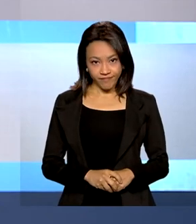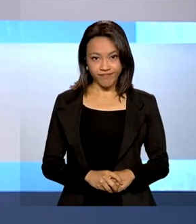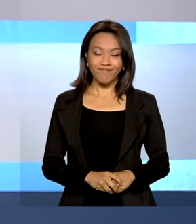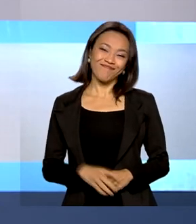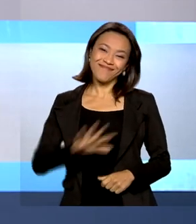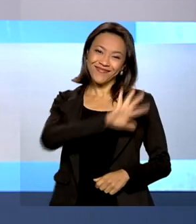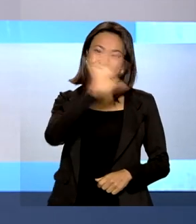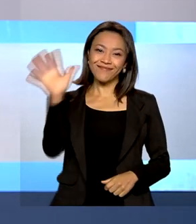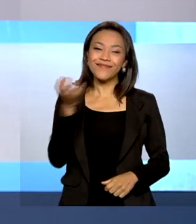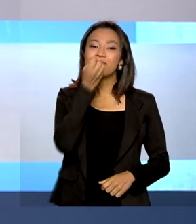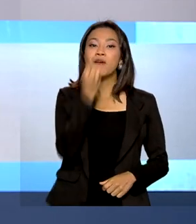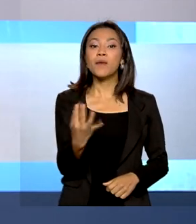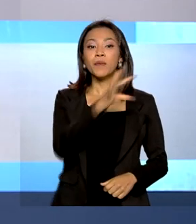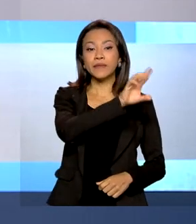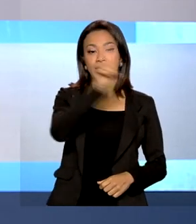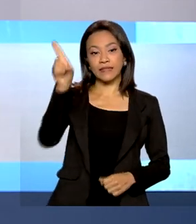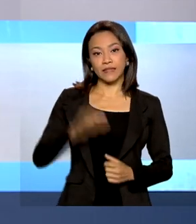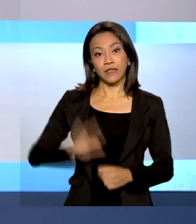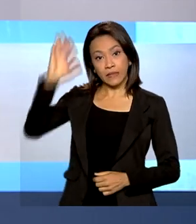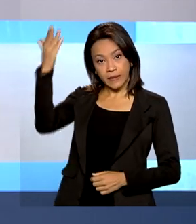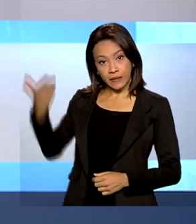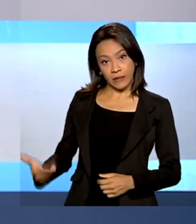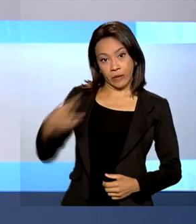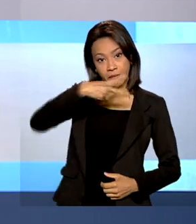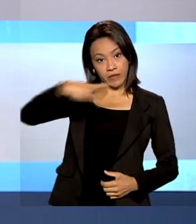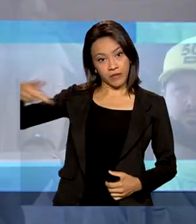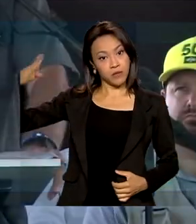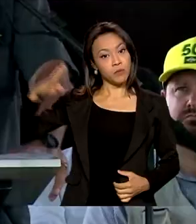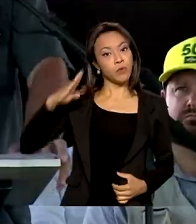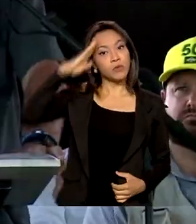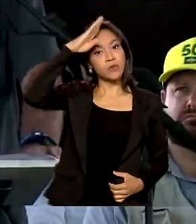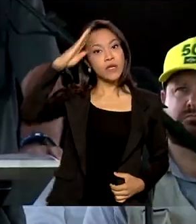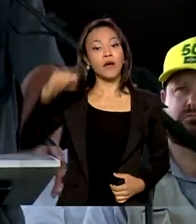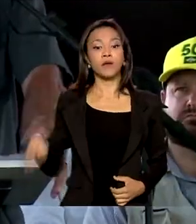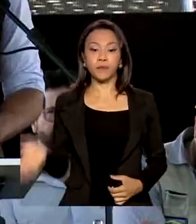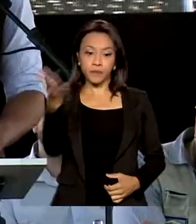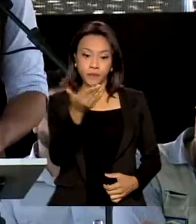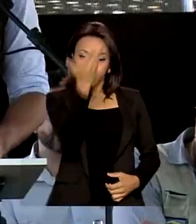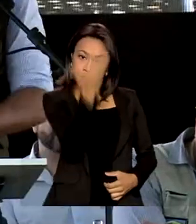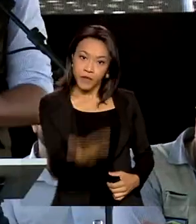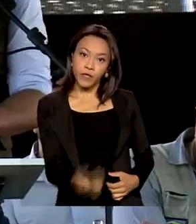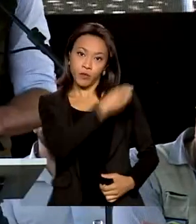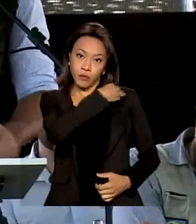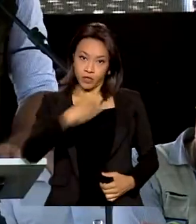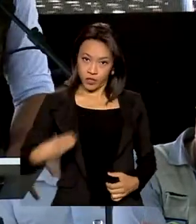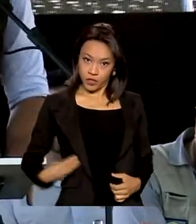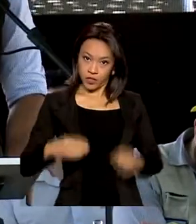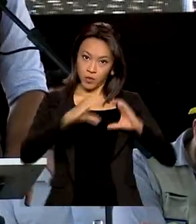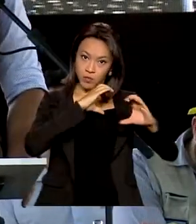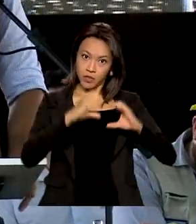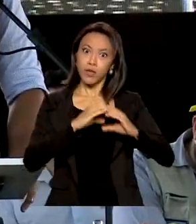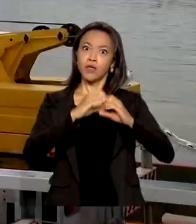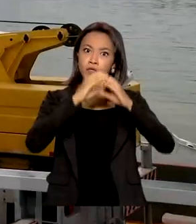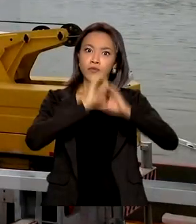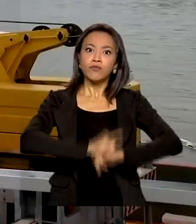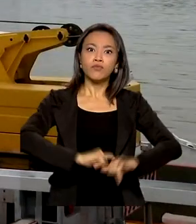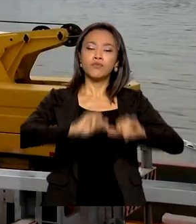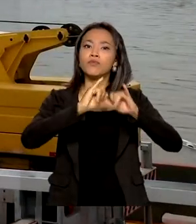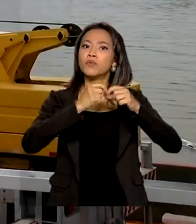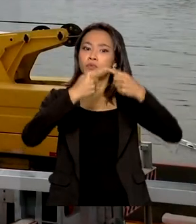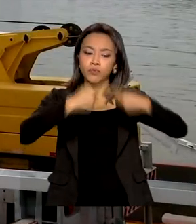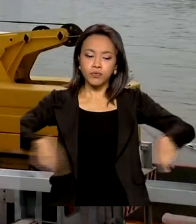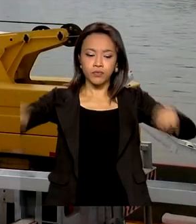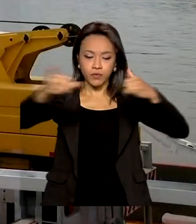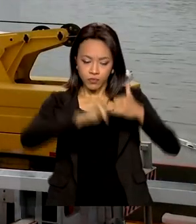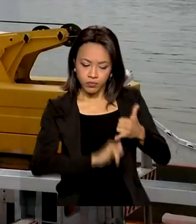Olá, bom dia. Presidente Jair Bolsonaro e ministro das comunicações lançam fibra ótica que vai levar internet